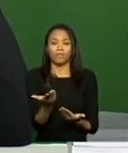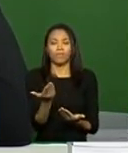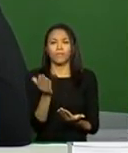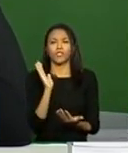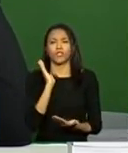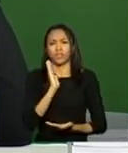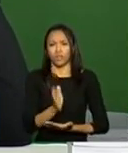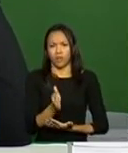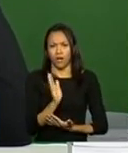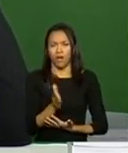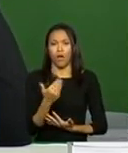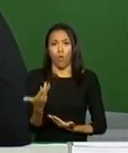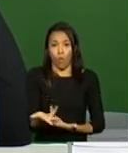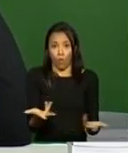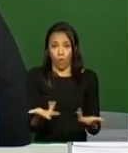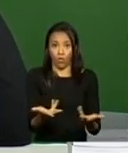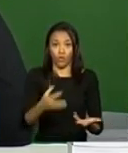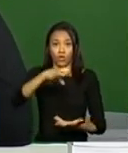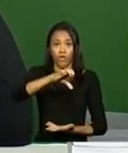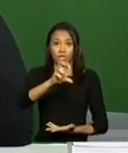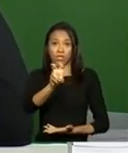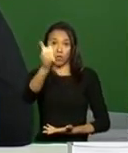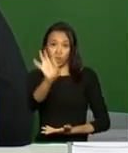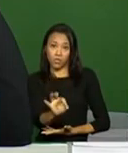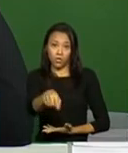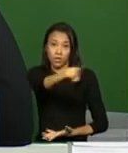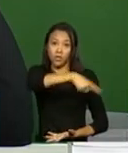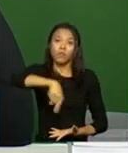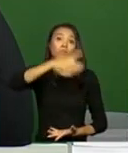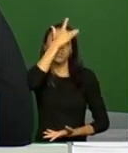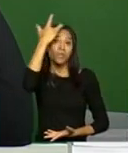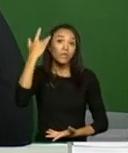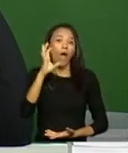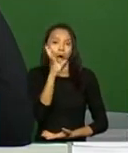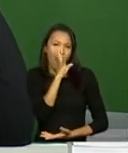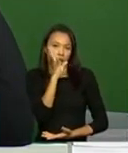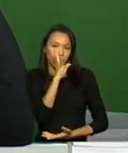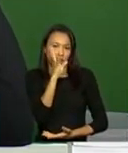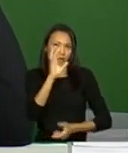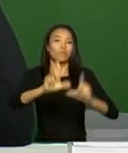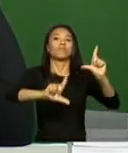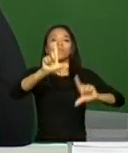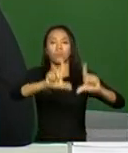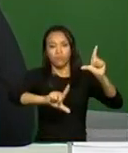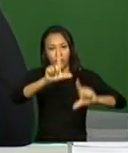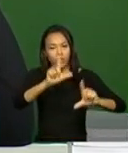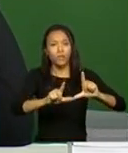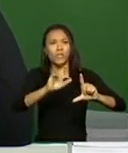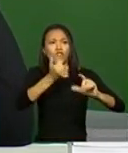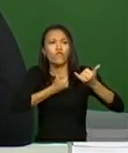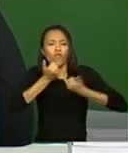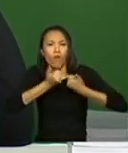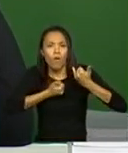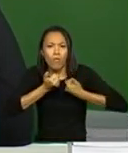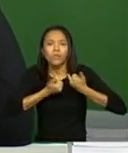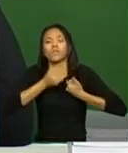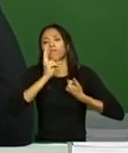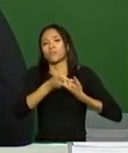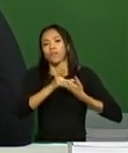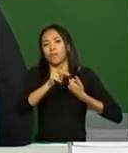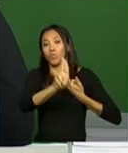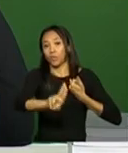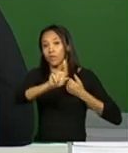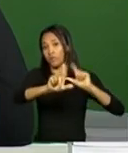Passados, nós temos hoje 95% das pessoas assistem regularmente a televisão. se informam o regulamento de televisão.